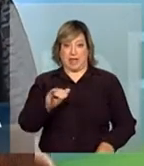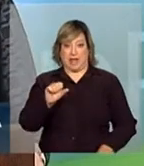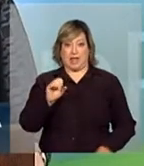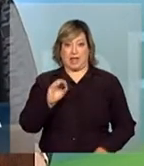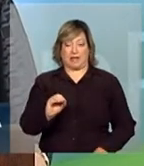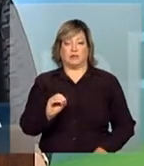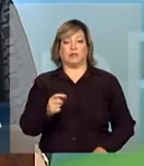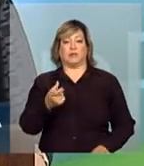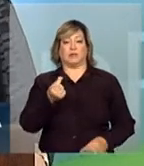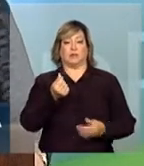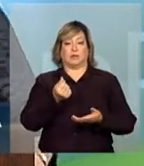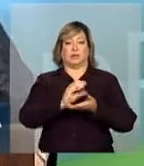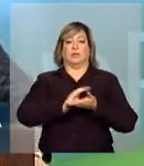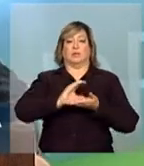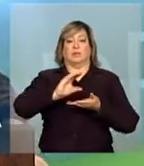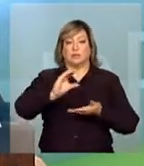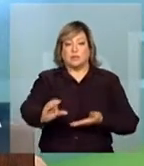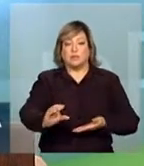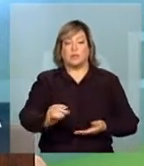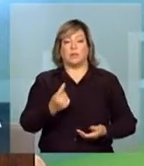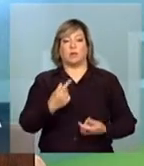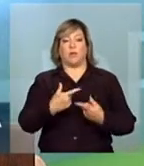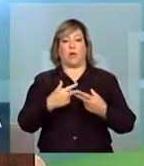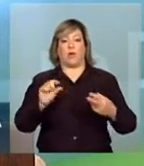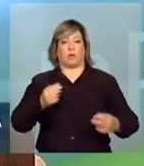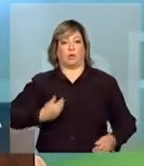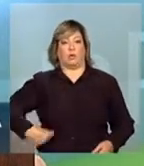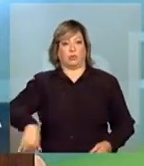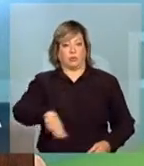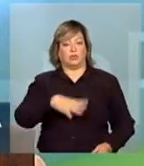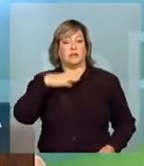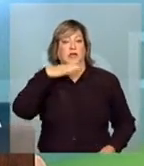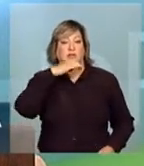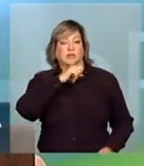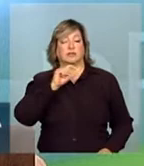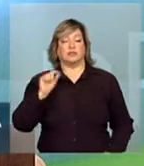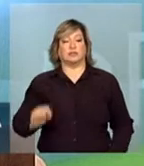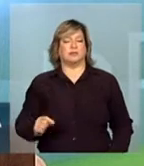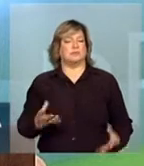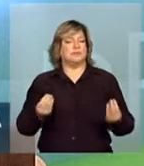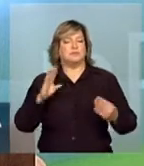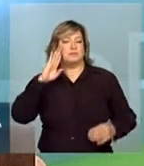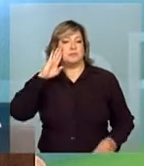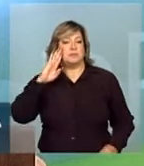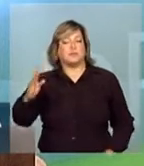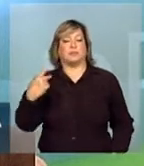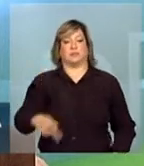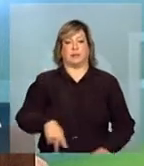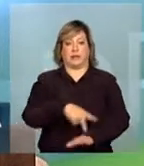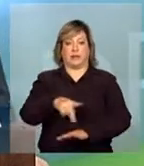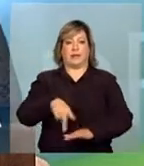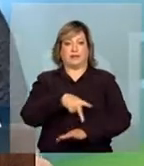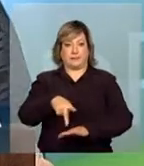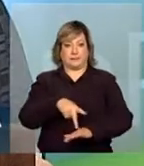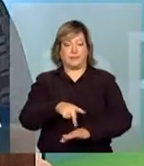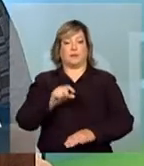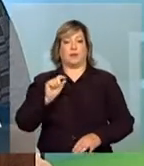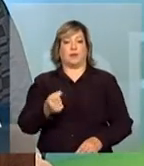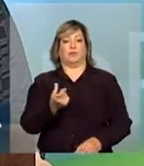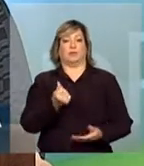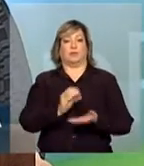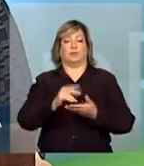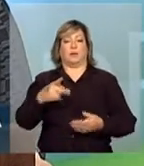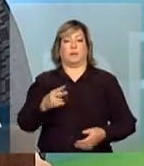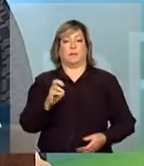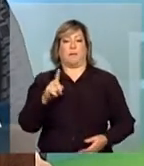destinação de algo que nós consideramos fundamental para o país, que é a destinação dos recursos